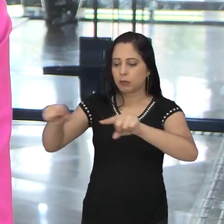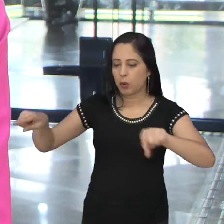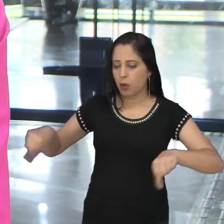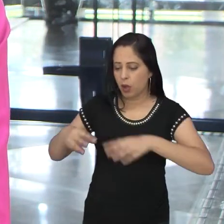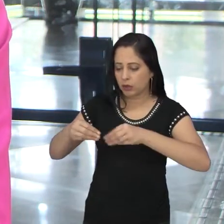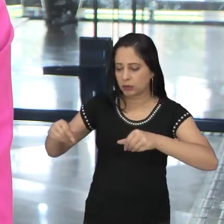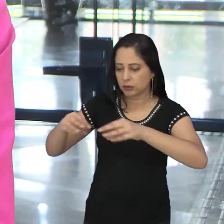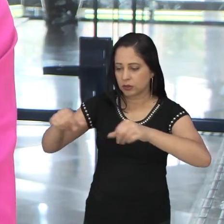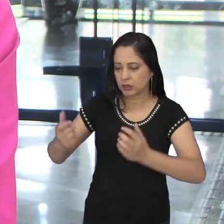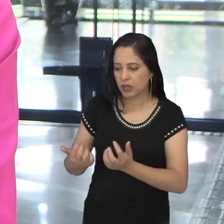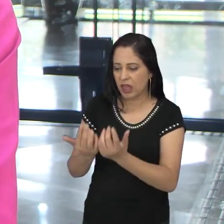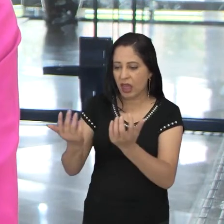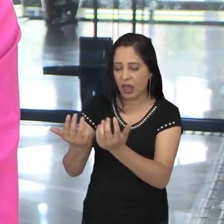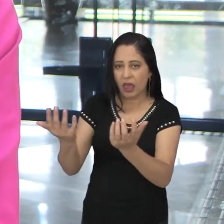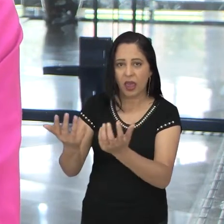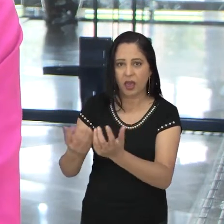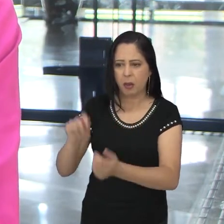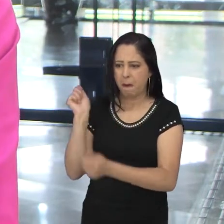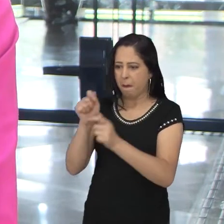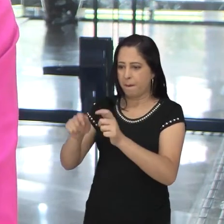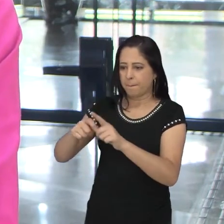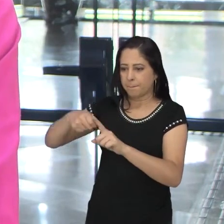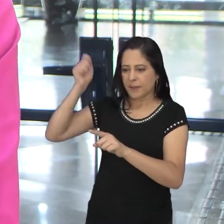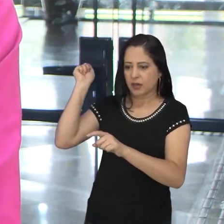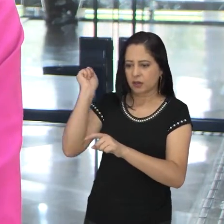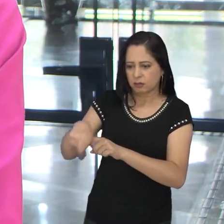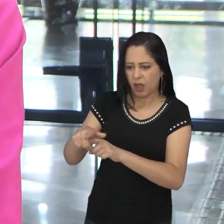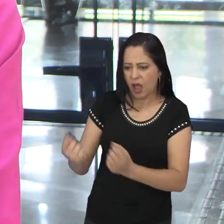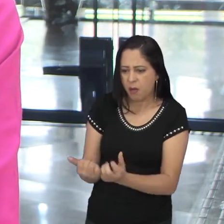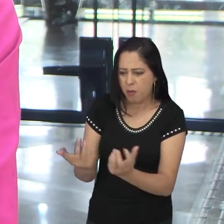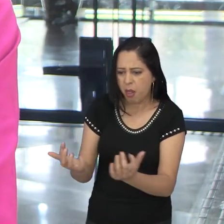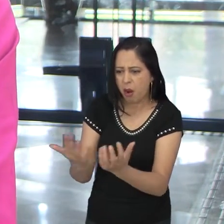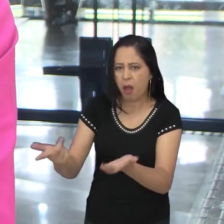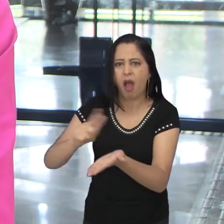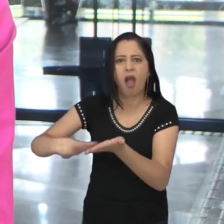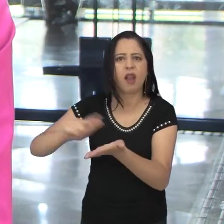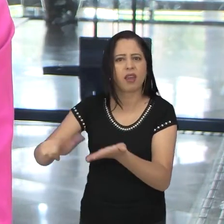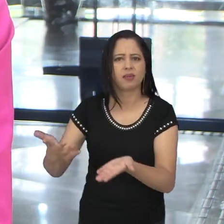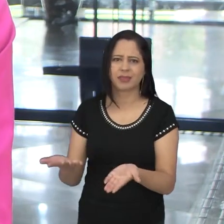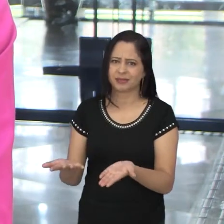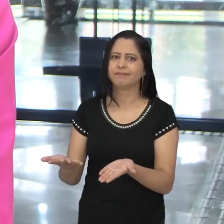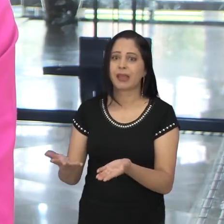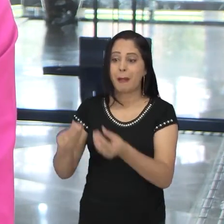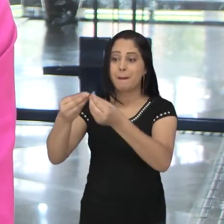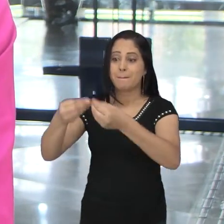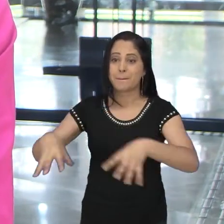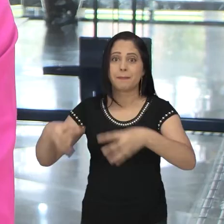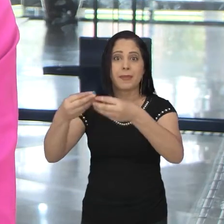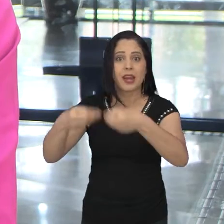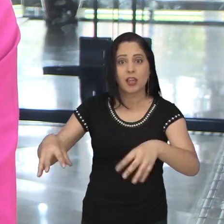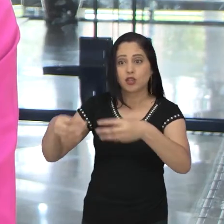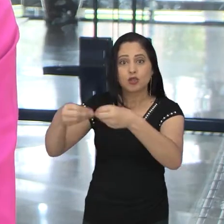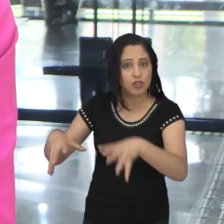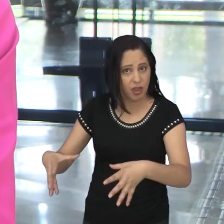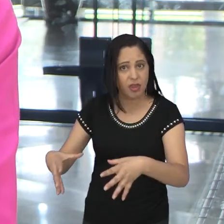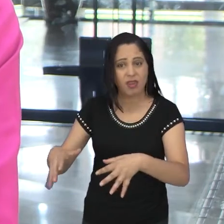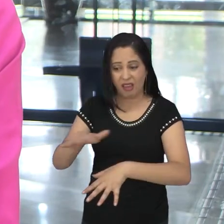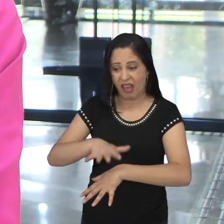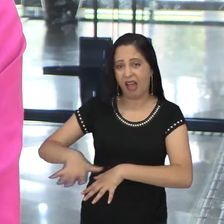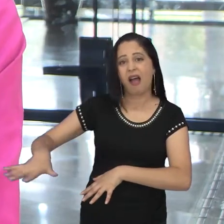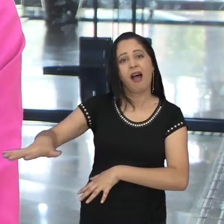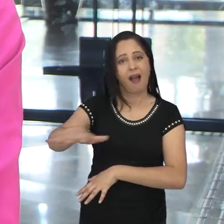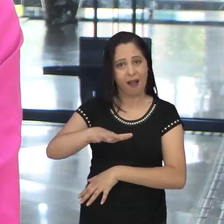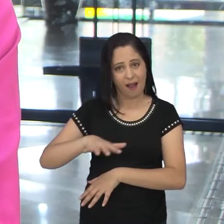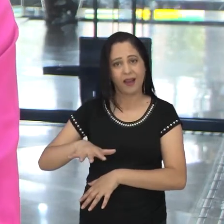uma área no fogo, do que pegar o serviço certo, correto. Isso tudo é degradante, vai degradando o solo,